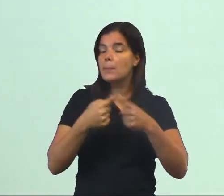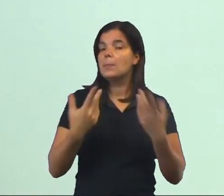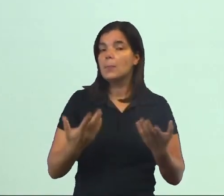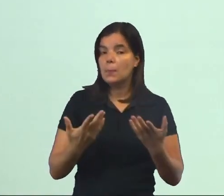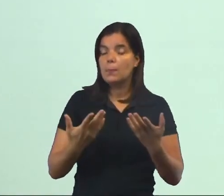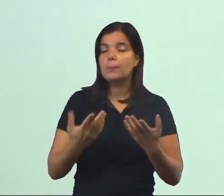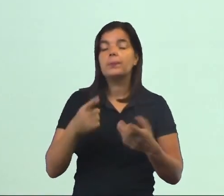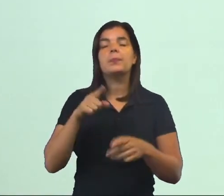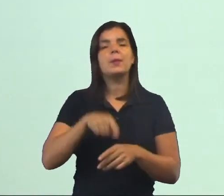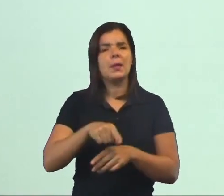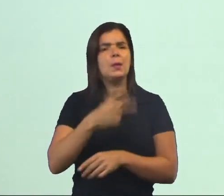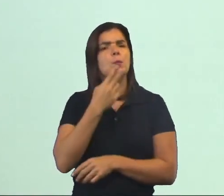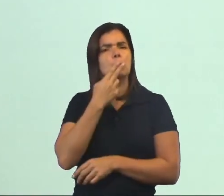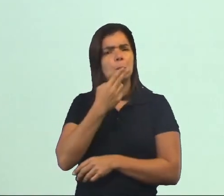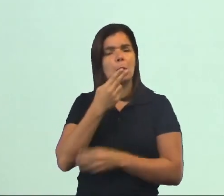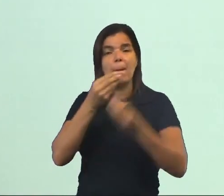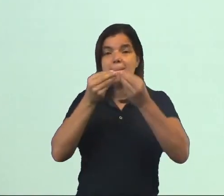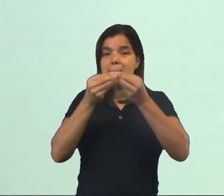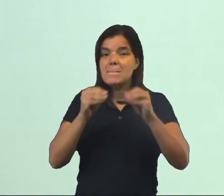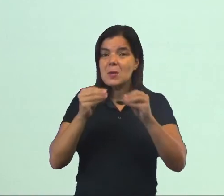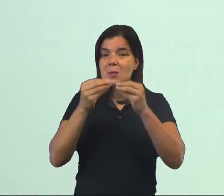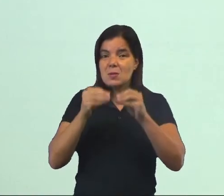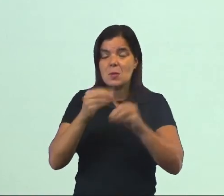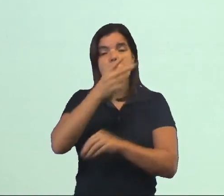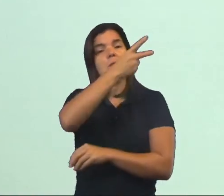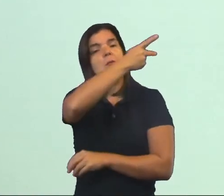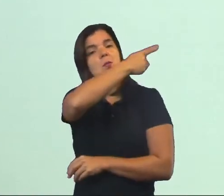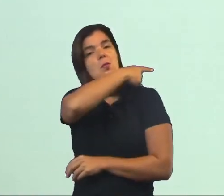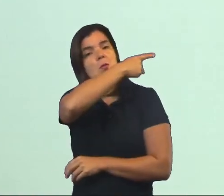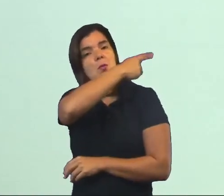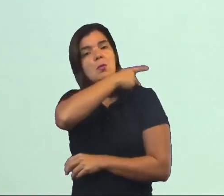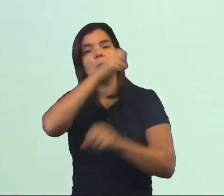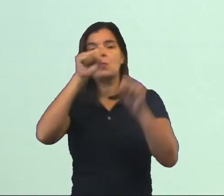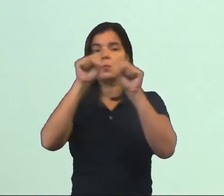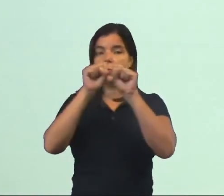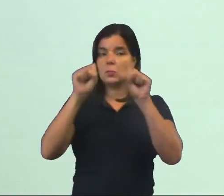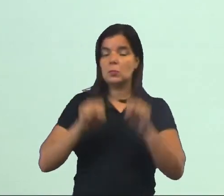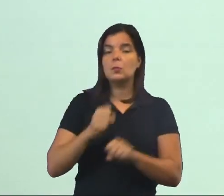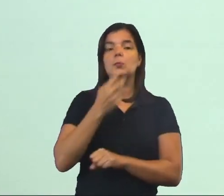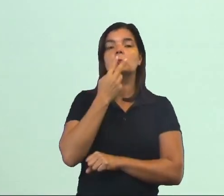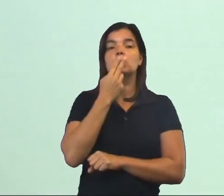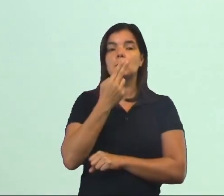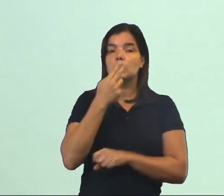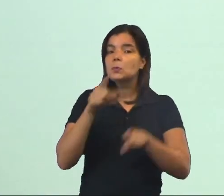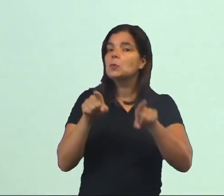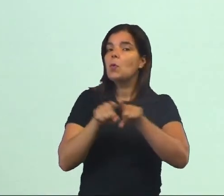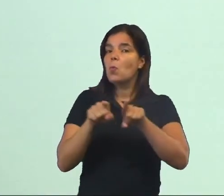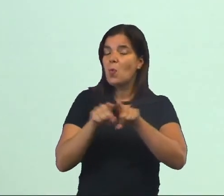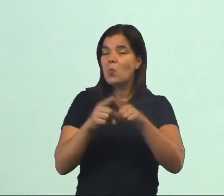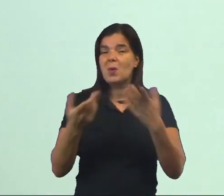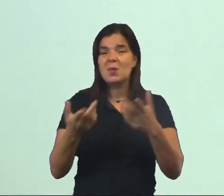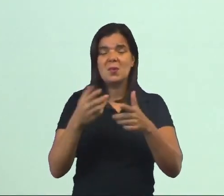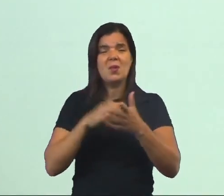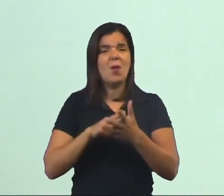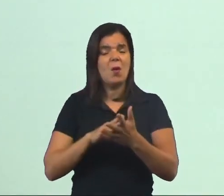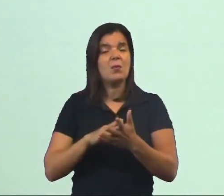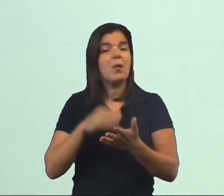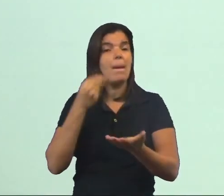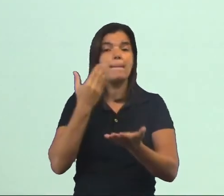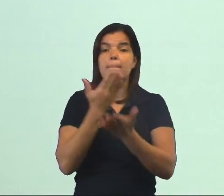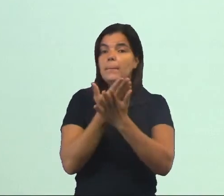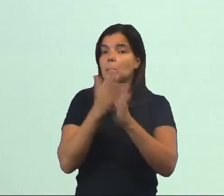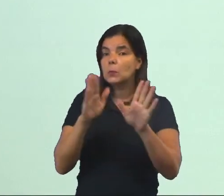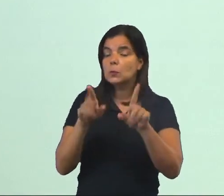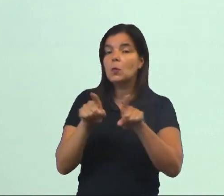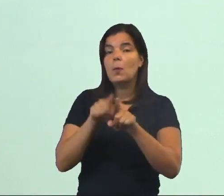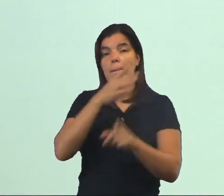o tabaco, ele prejudica os nossos pulmões, o nosso sistema respiratório. Podendo até trazer uma falência respiratória